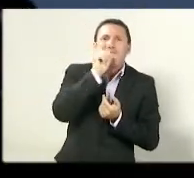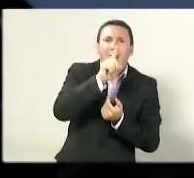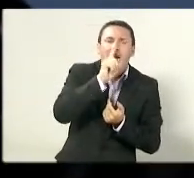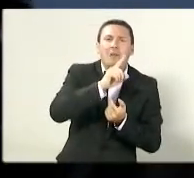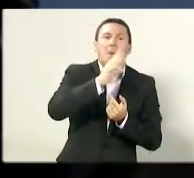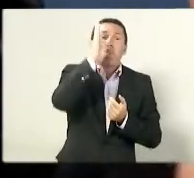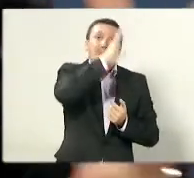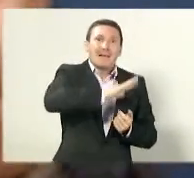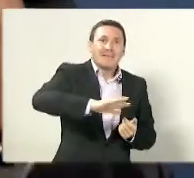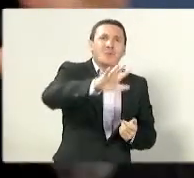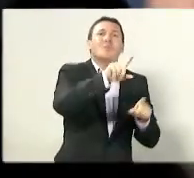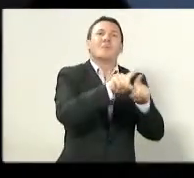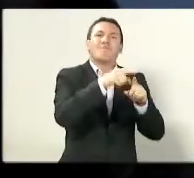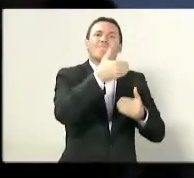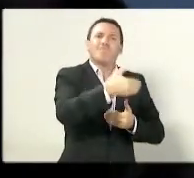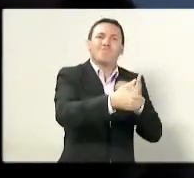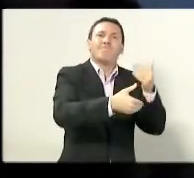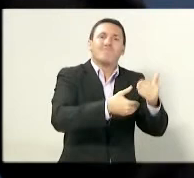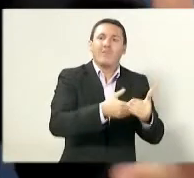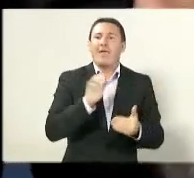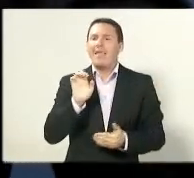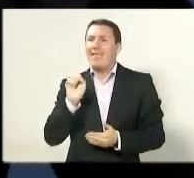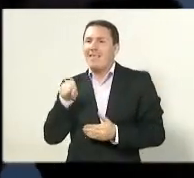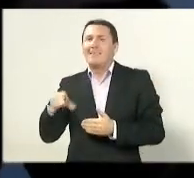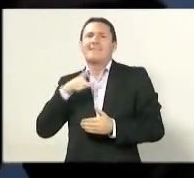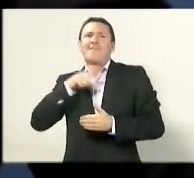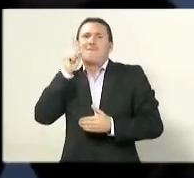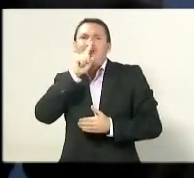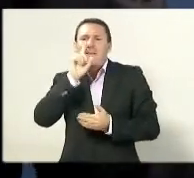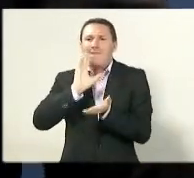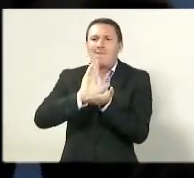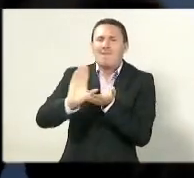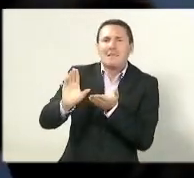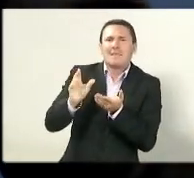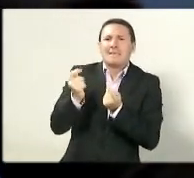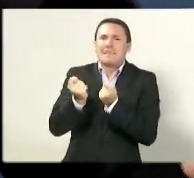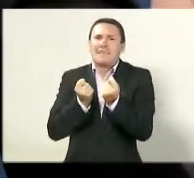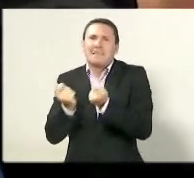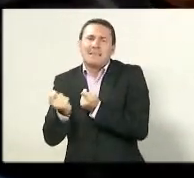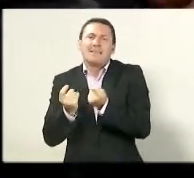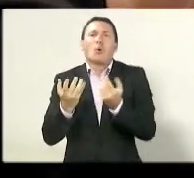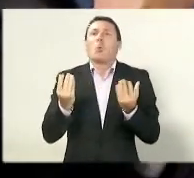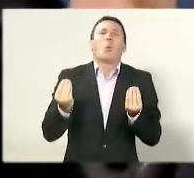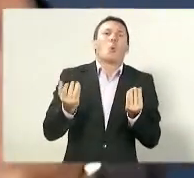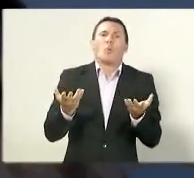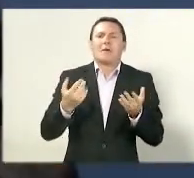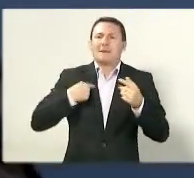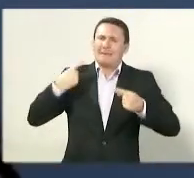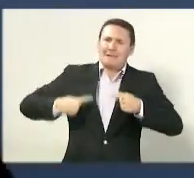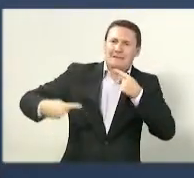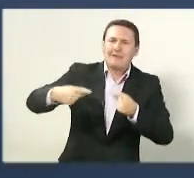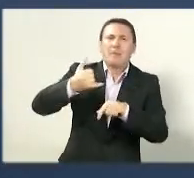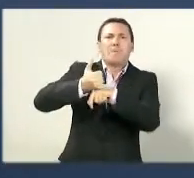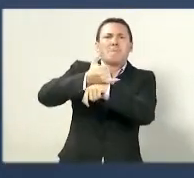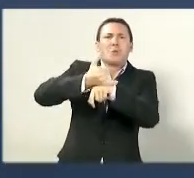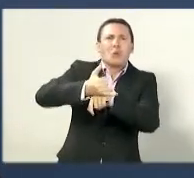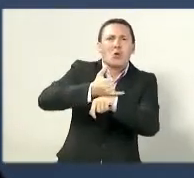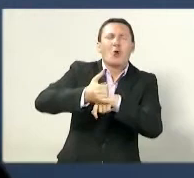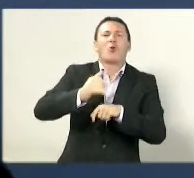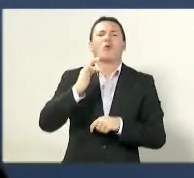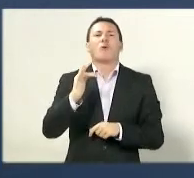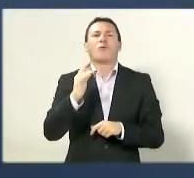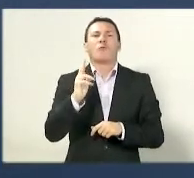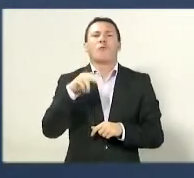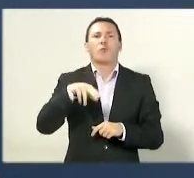debatemos riqueza do petróleo, Fundap. Nós enfrentamos as maiores chuvas da história desse estado. Nesse ambiente